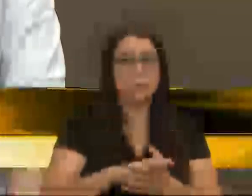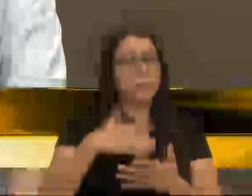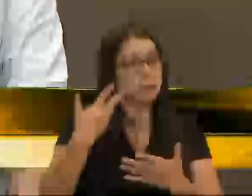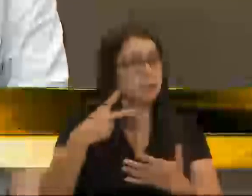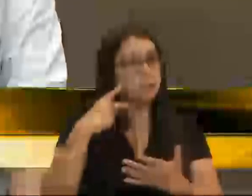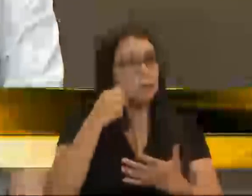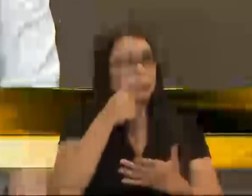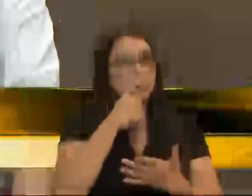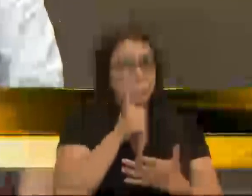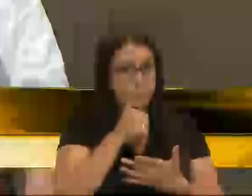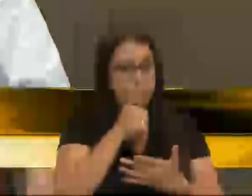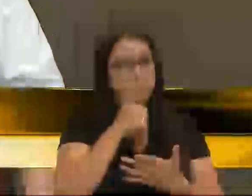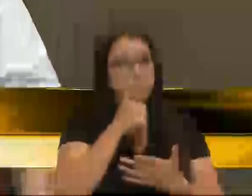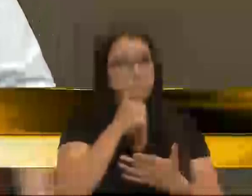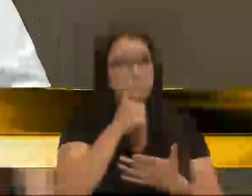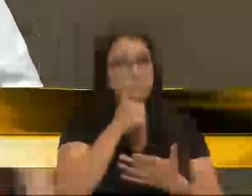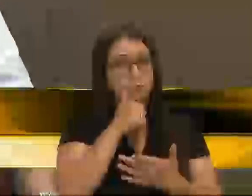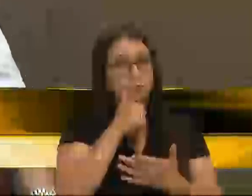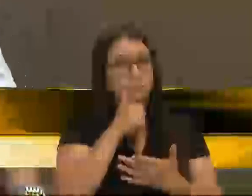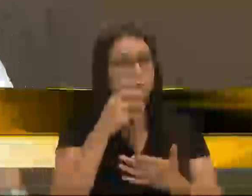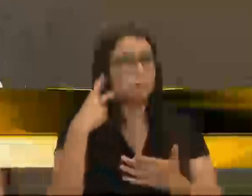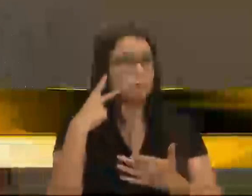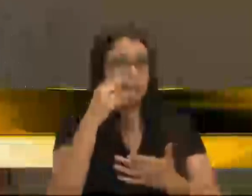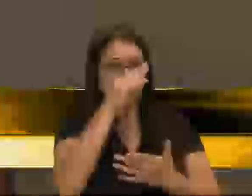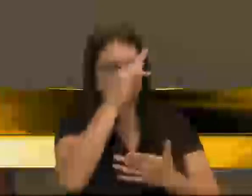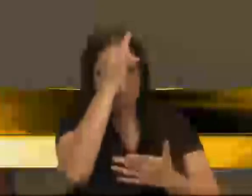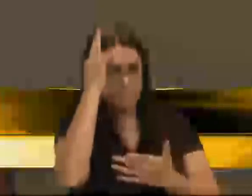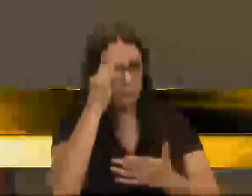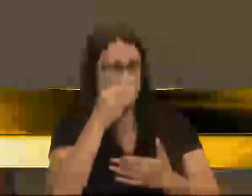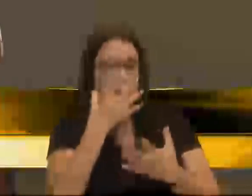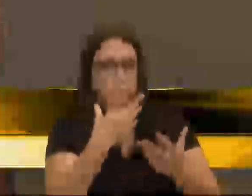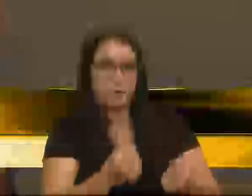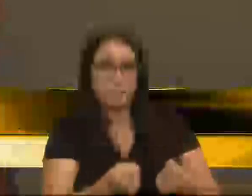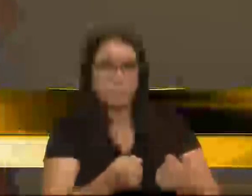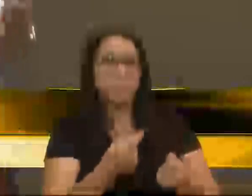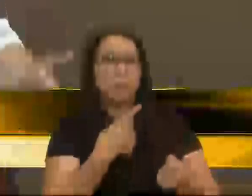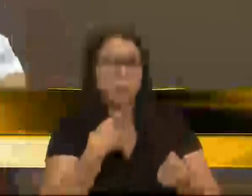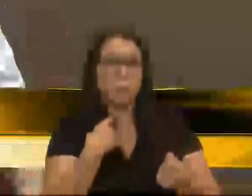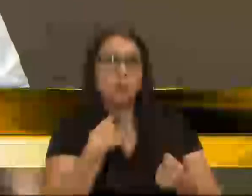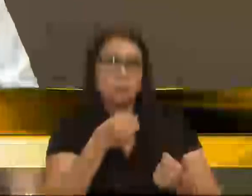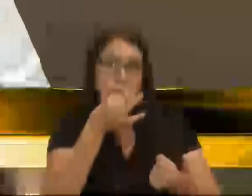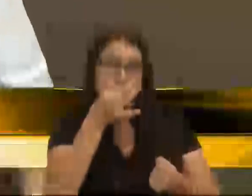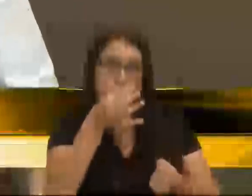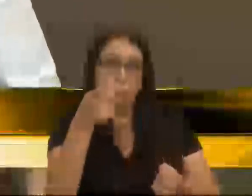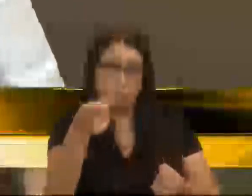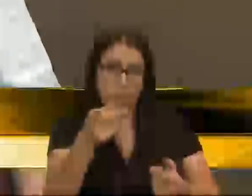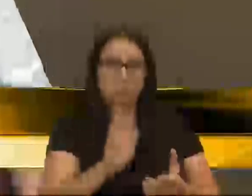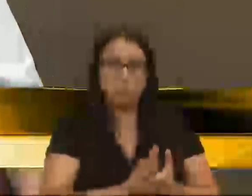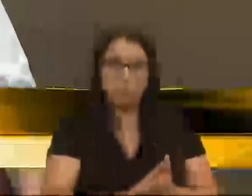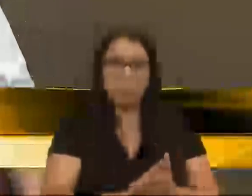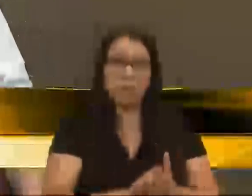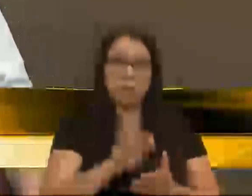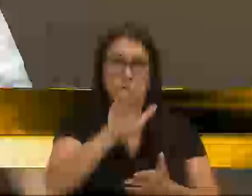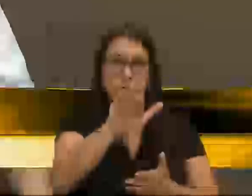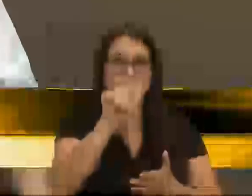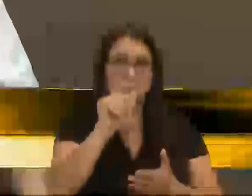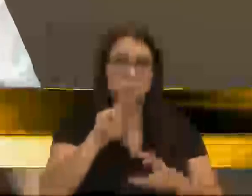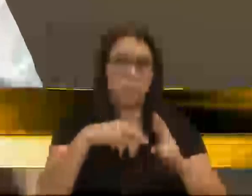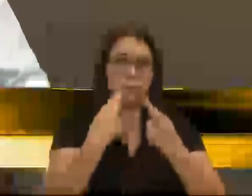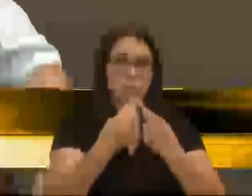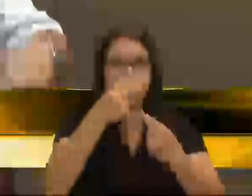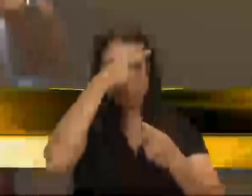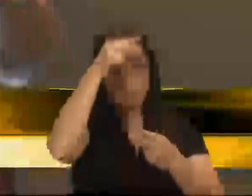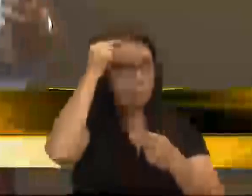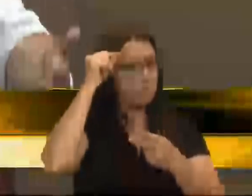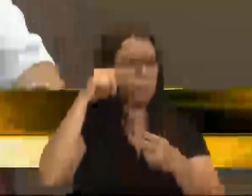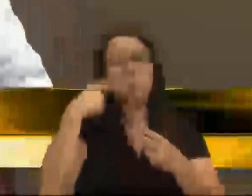vereadora Paula, se o vereador Gustavo me permitir, eu gostaria de sugerir a vossa excelência que convocasse uma audiência pública